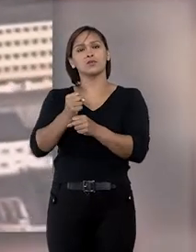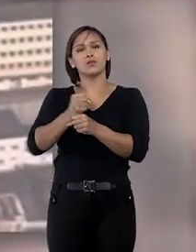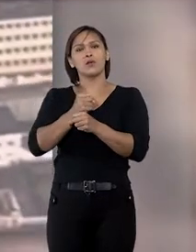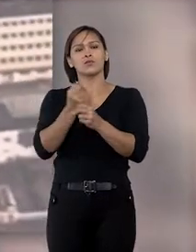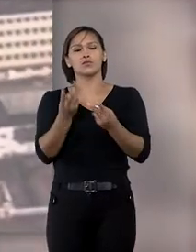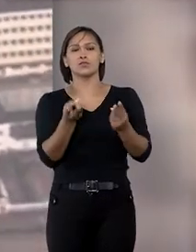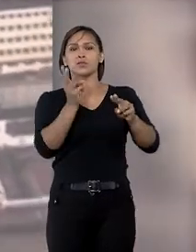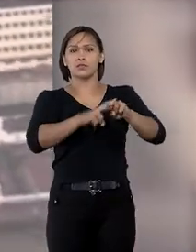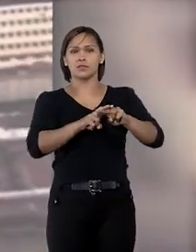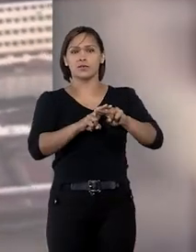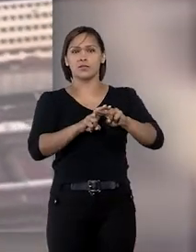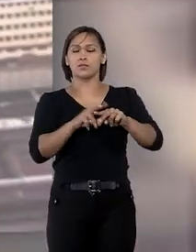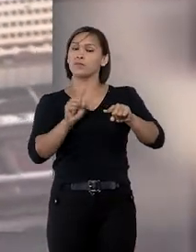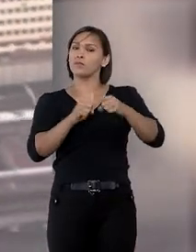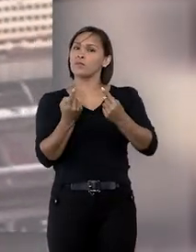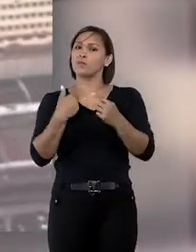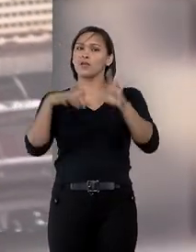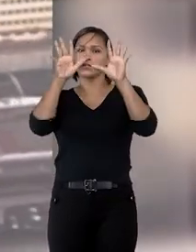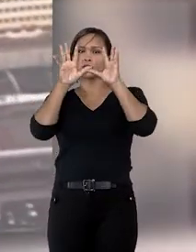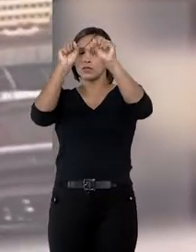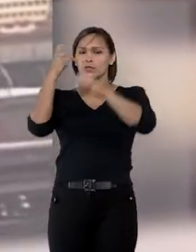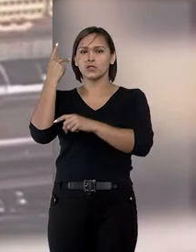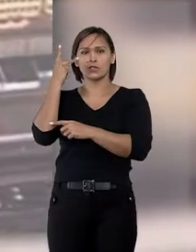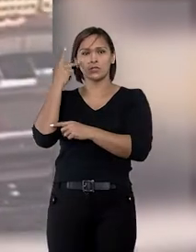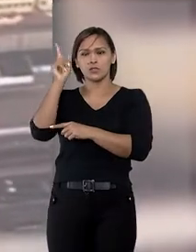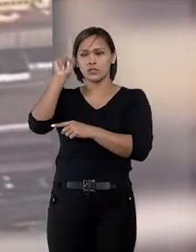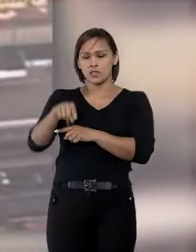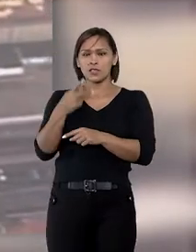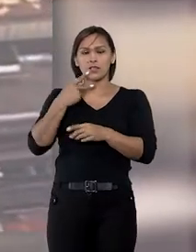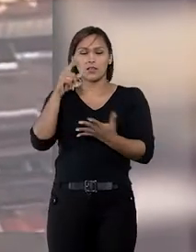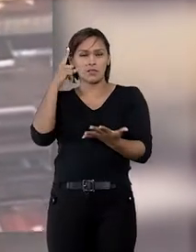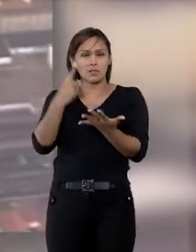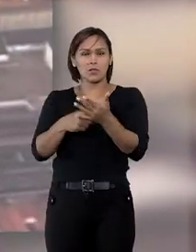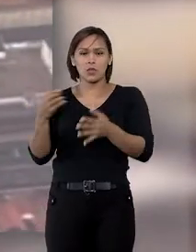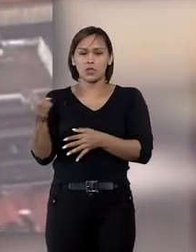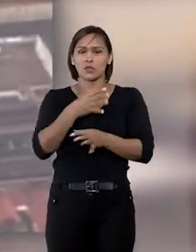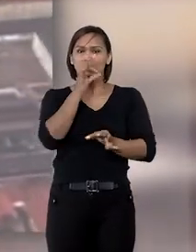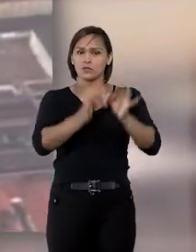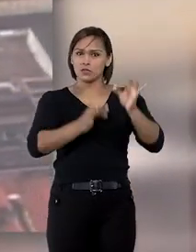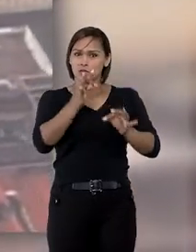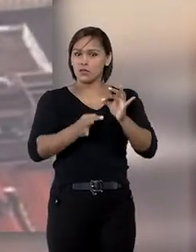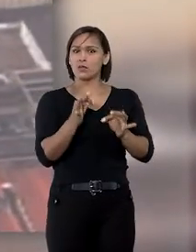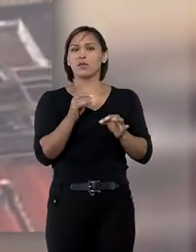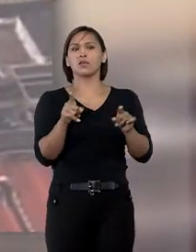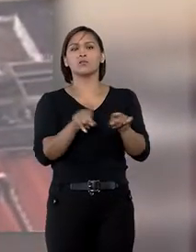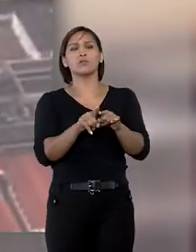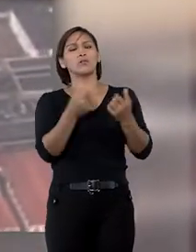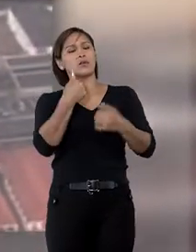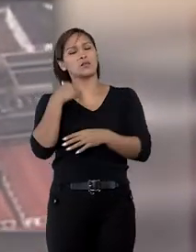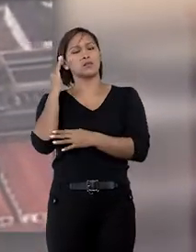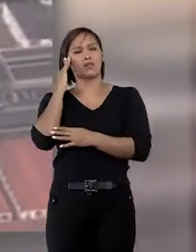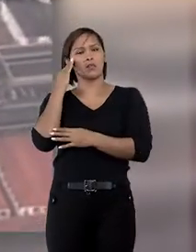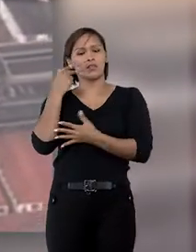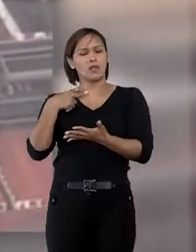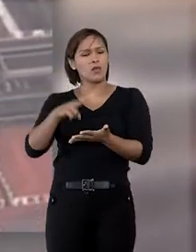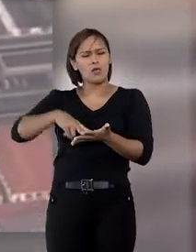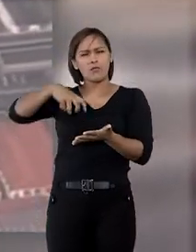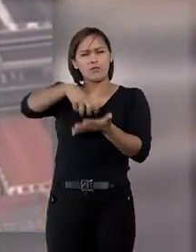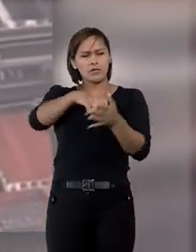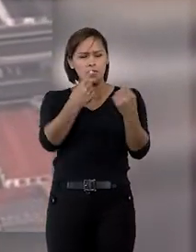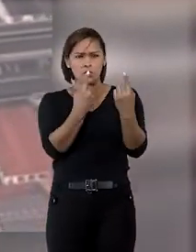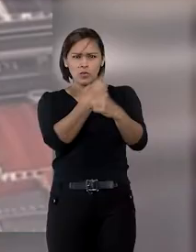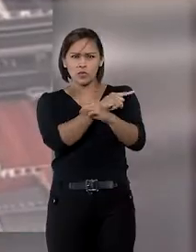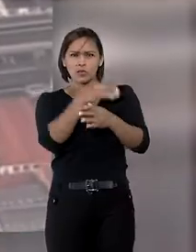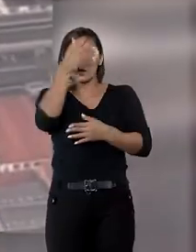de reclusão. Entretanto, o Tribunal de Justiça de São Paulo determinou novos julgamentos pelo júri por entender que os vereditos foram